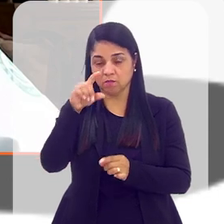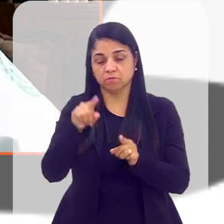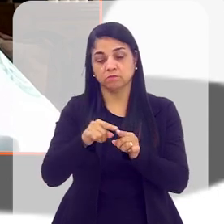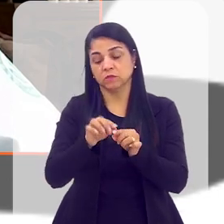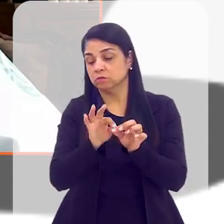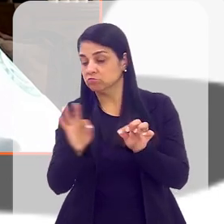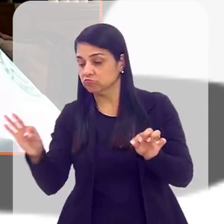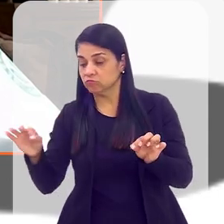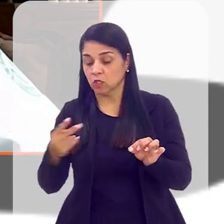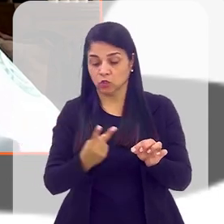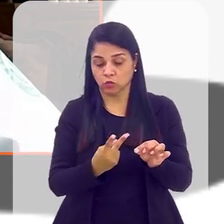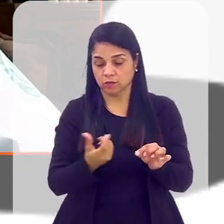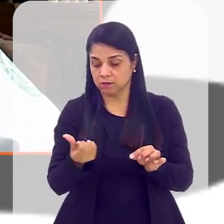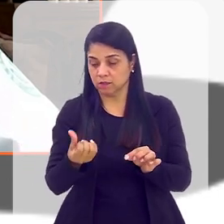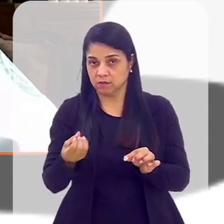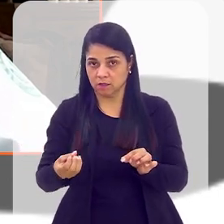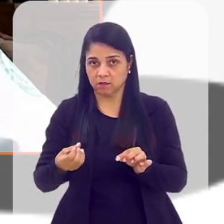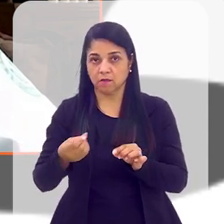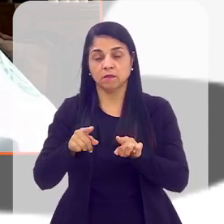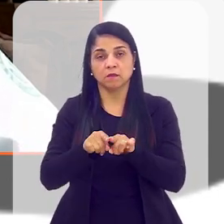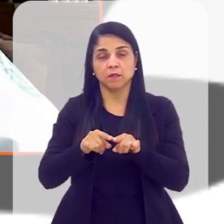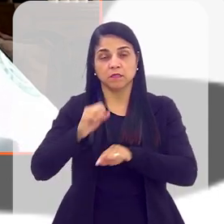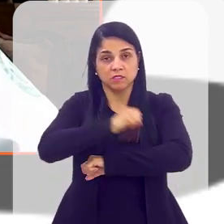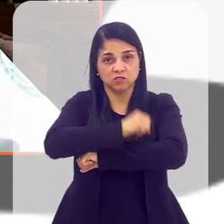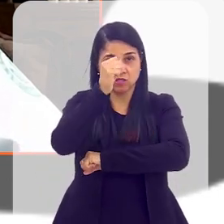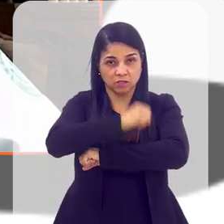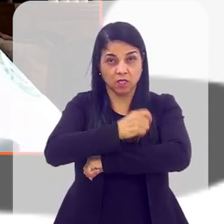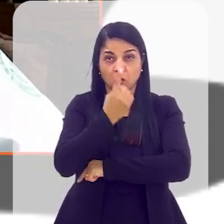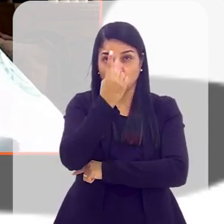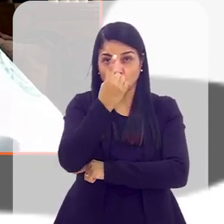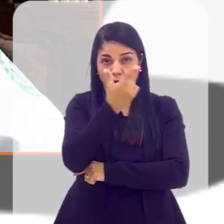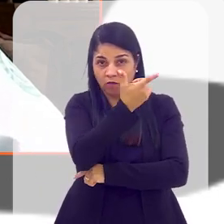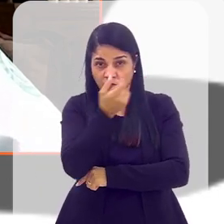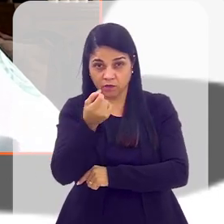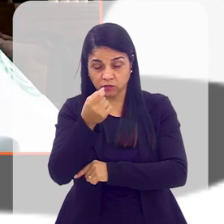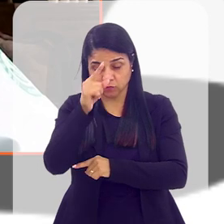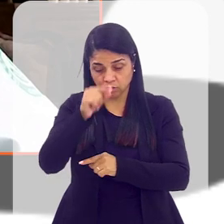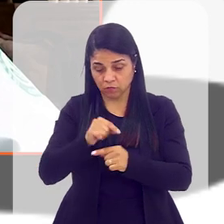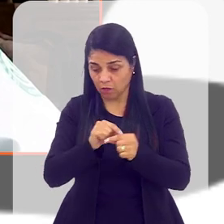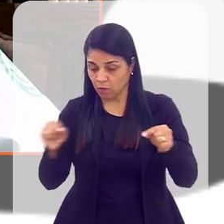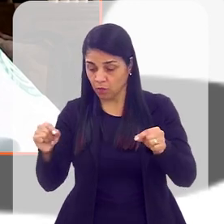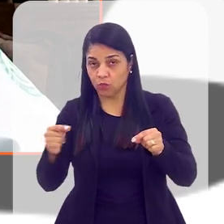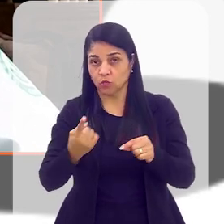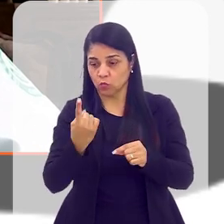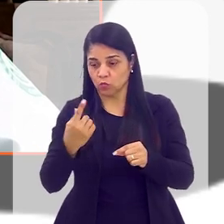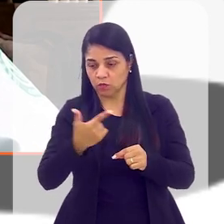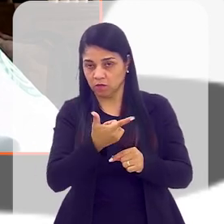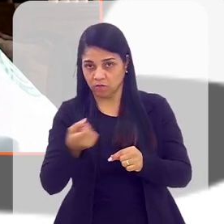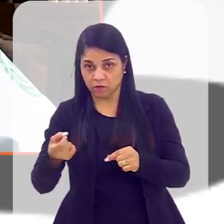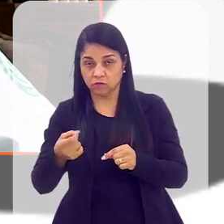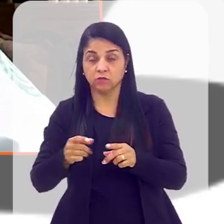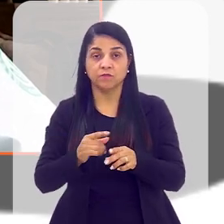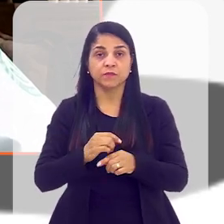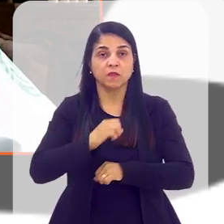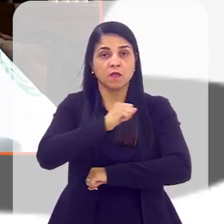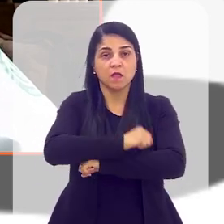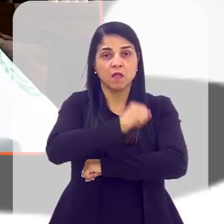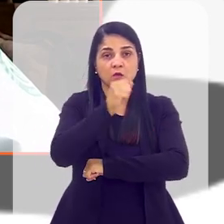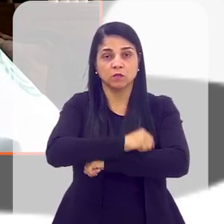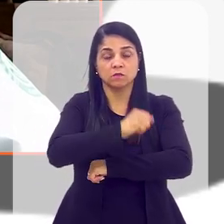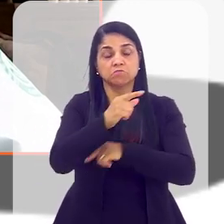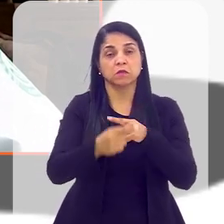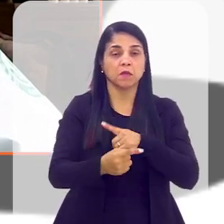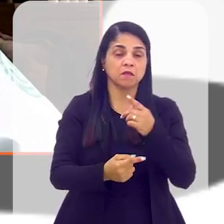,60m. São quatro painéis. Um é porta, um é janela 1,20m por 1,20m, o outro é janela 60m por 60m, e o outro é painel